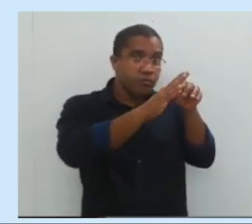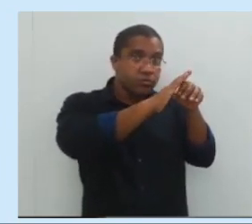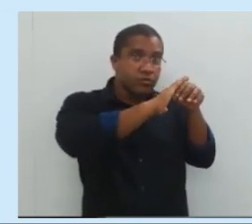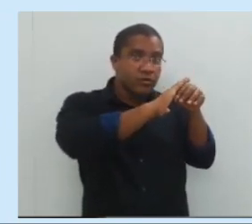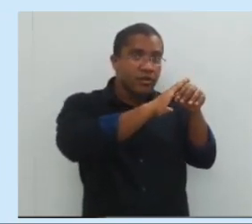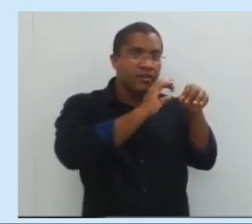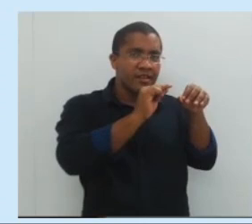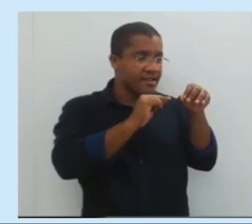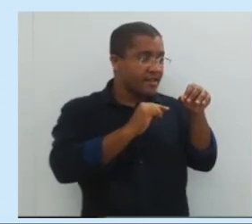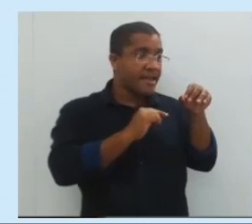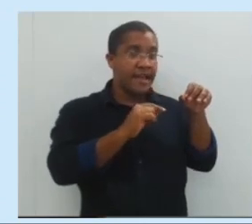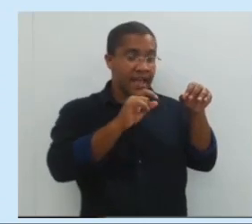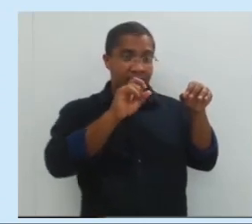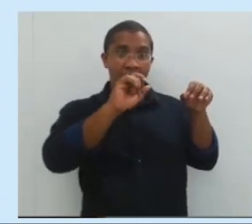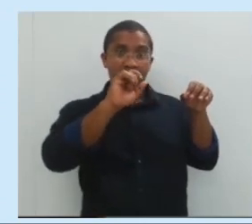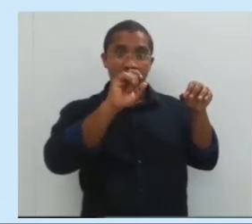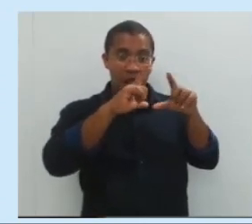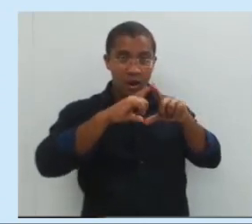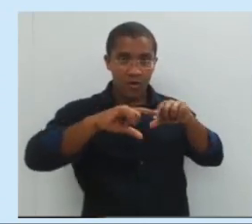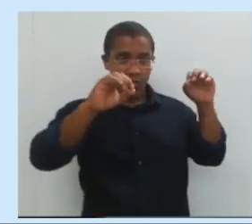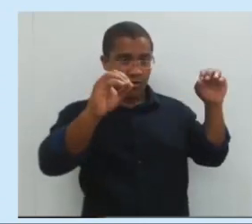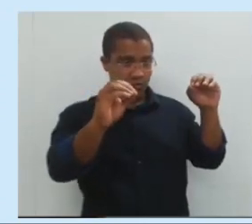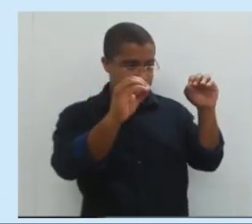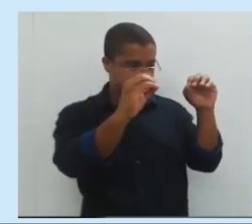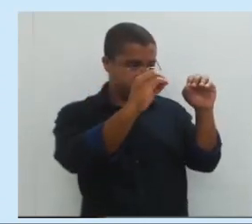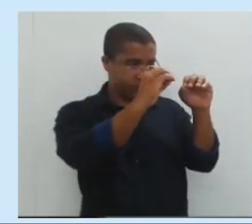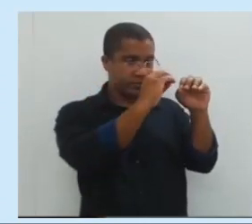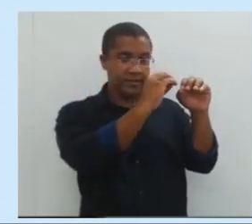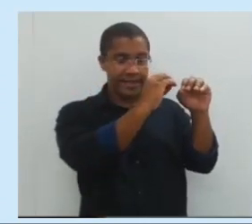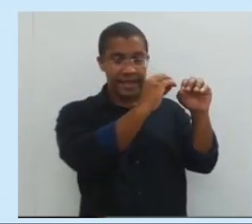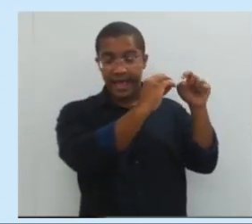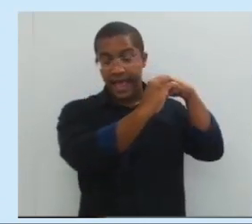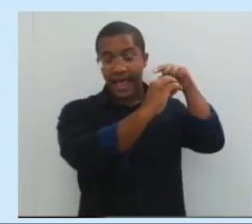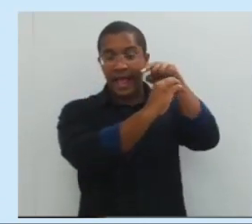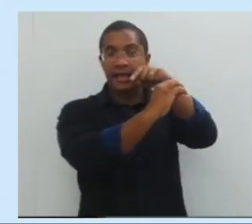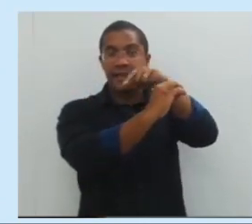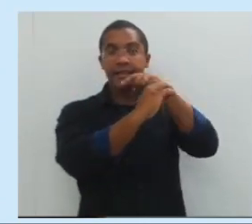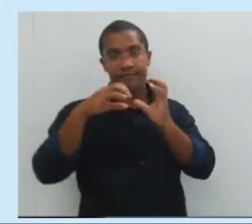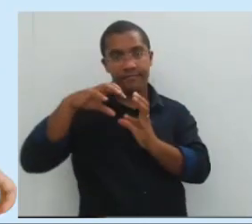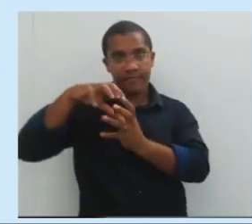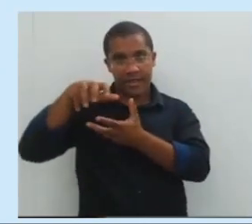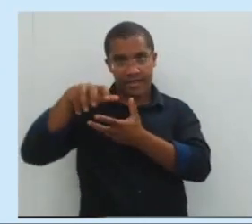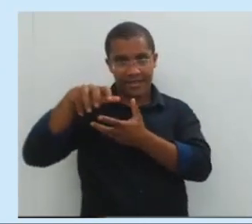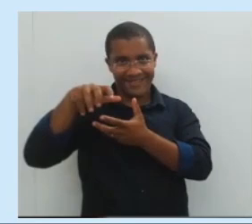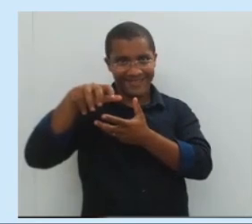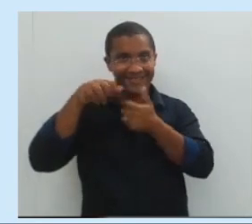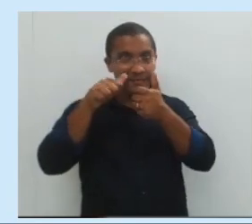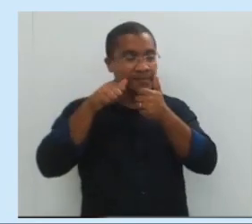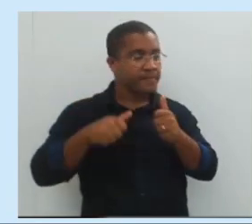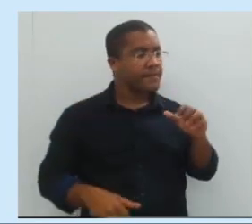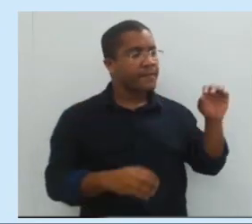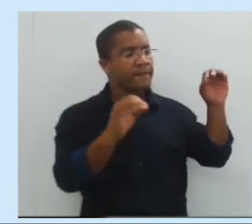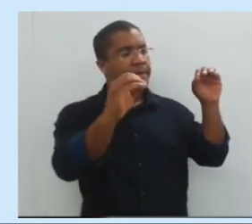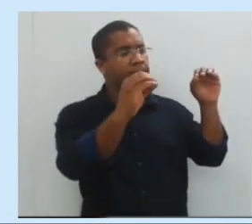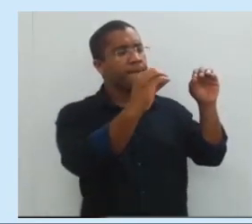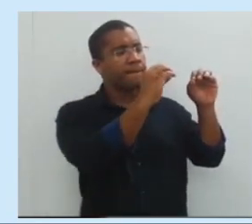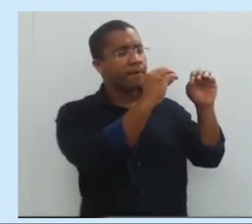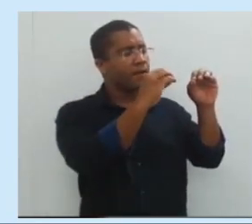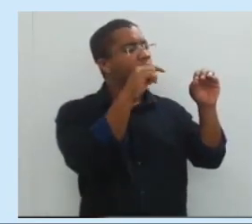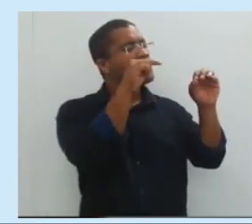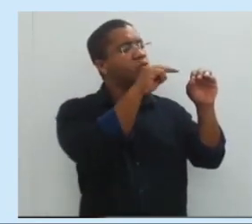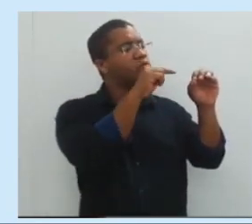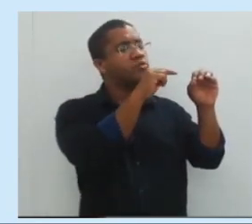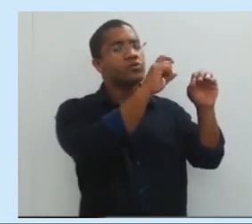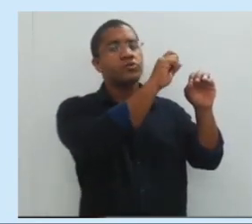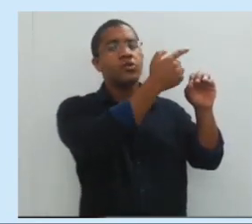na frente do Sol alinhada com a Terra. Não esquece da Terra. E esse eclipse do Sol, a Lua está